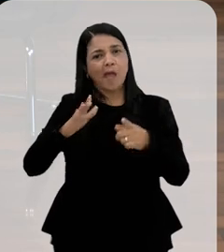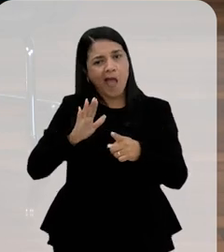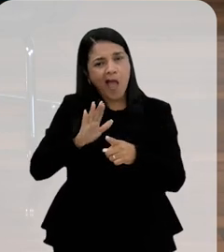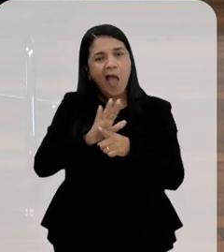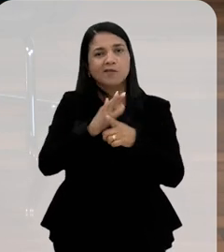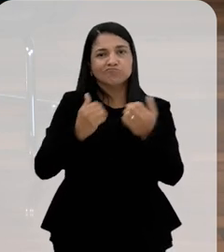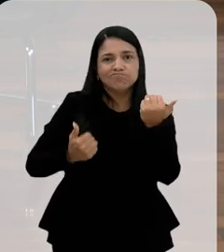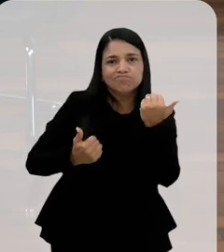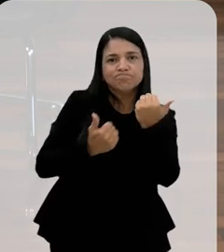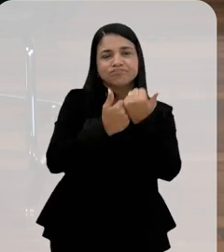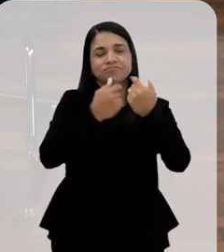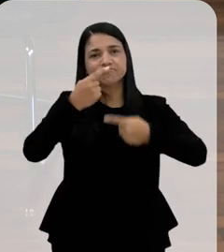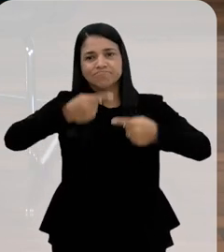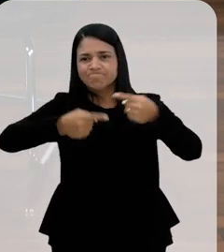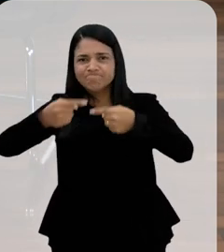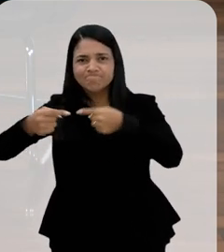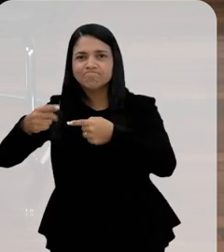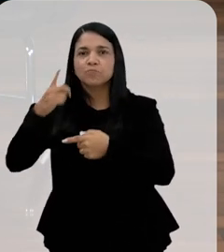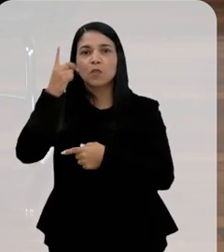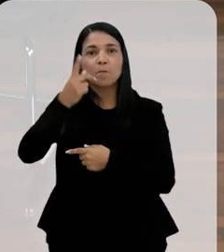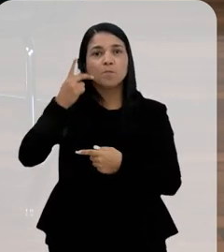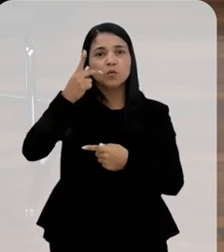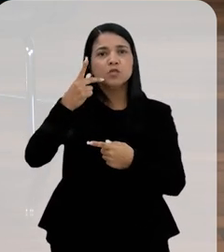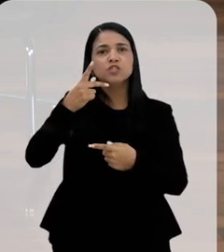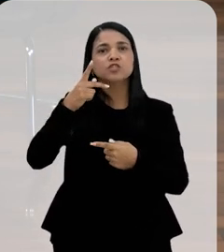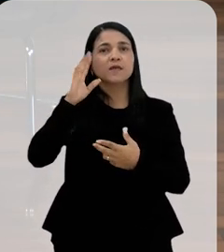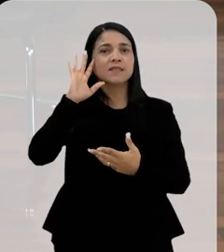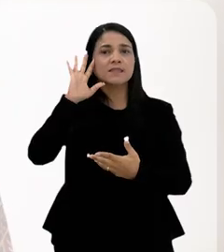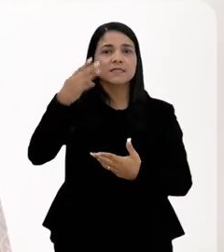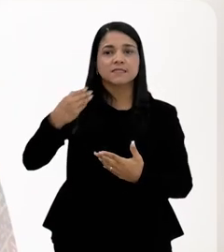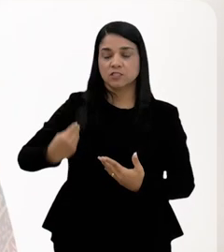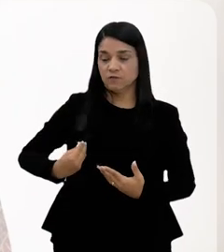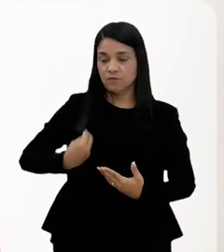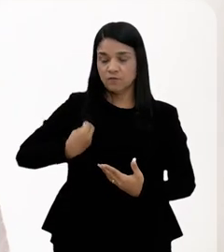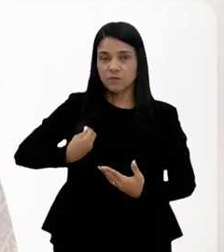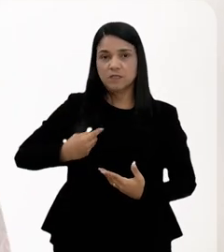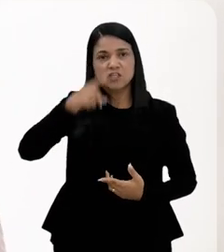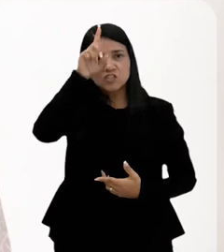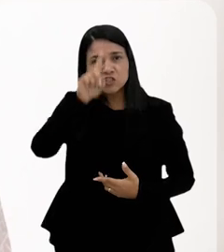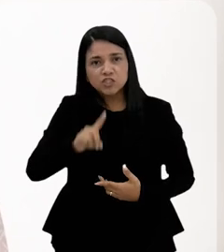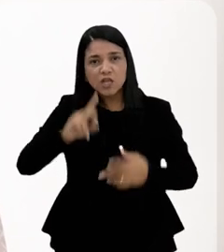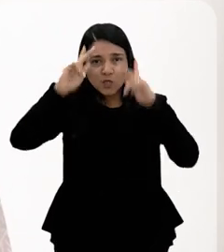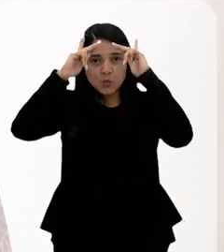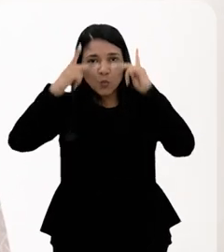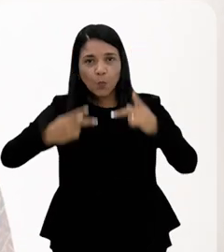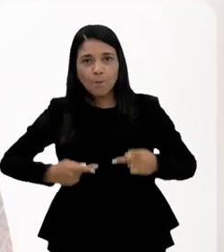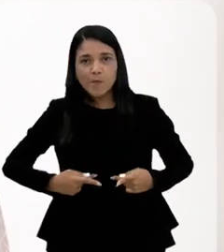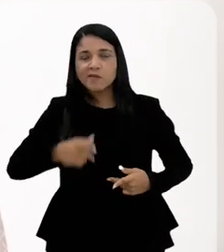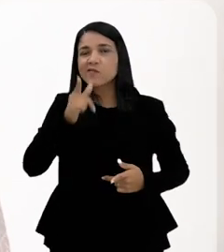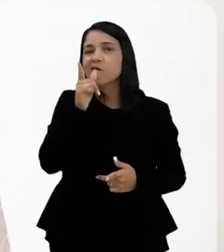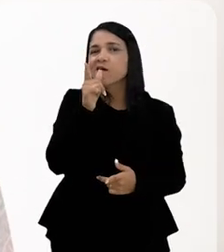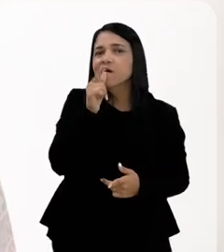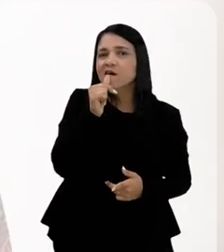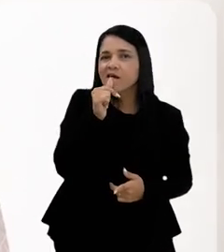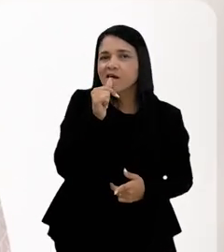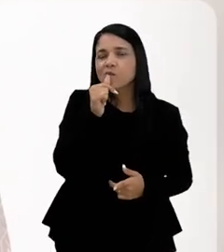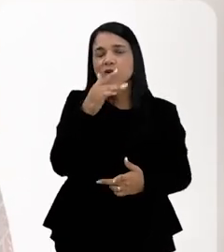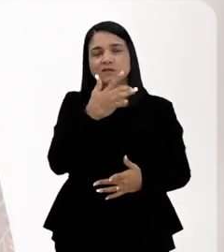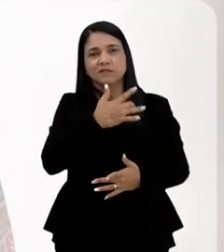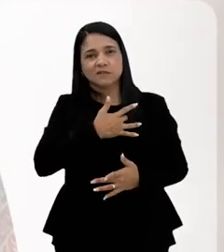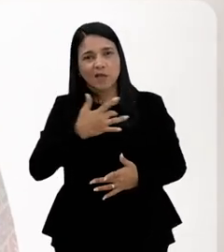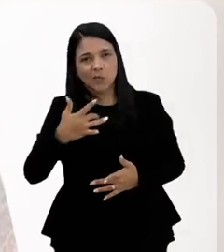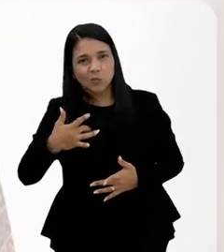interferir nessas políticas, né, para decidir a vida que ele quer levar. O direito humano à água,